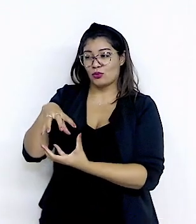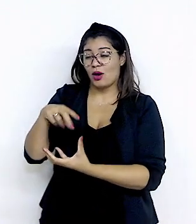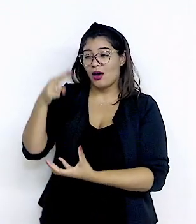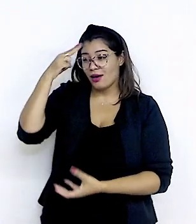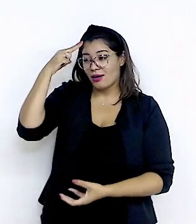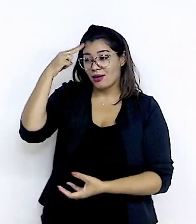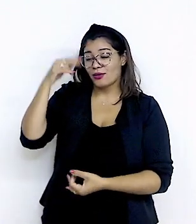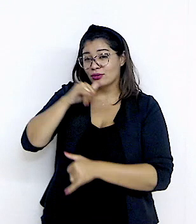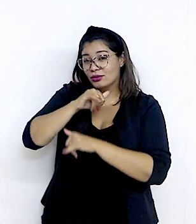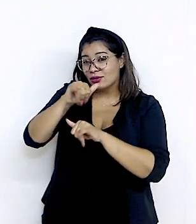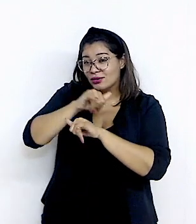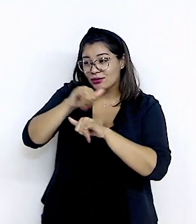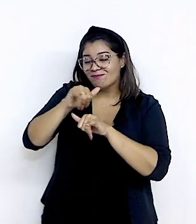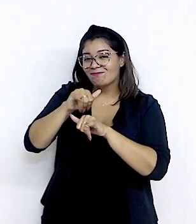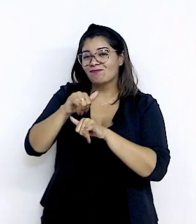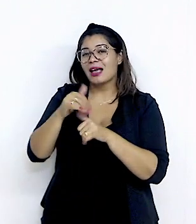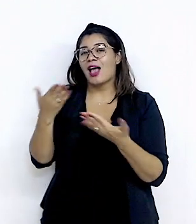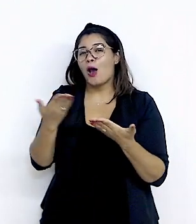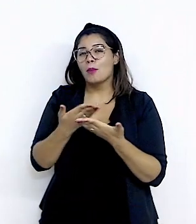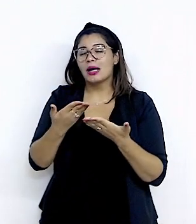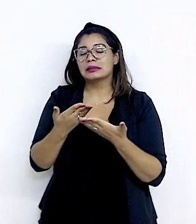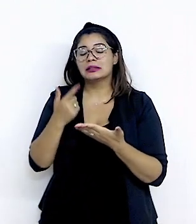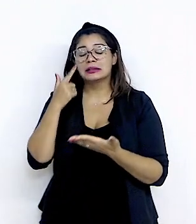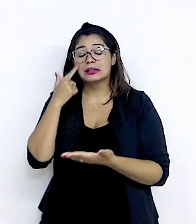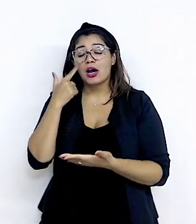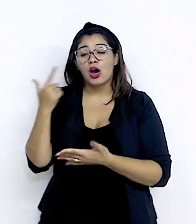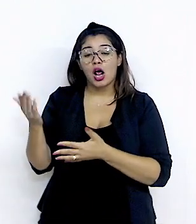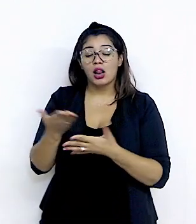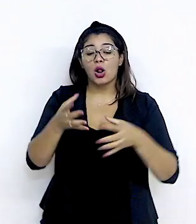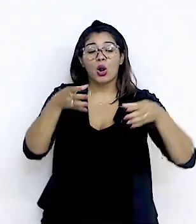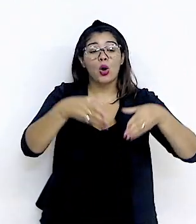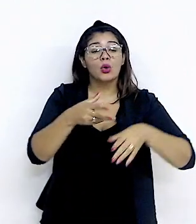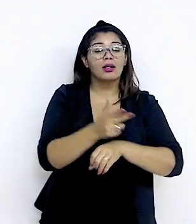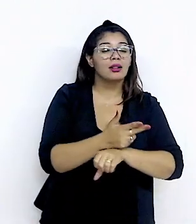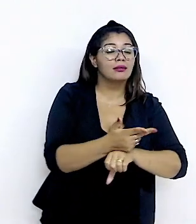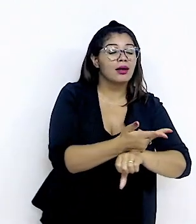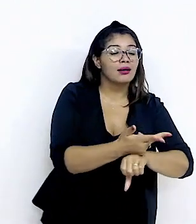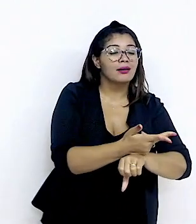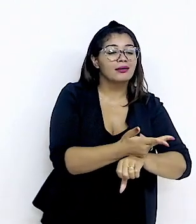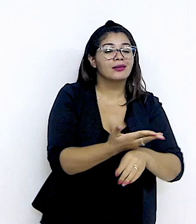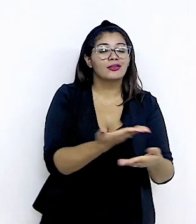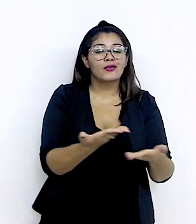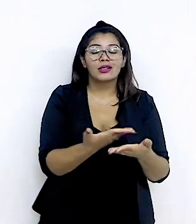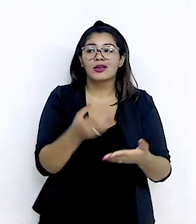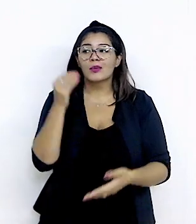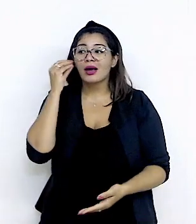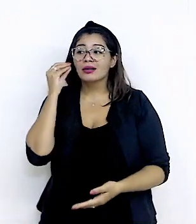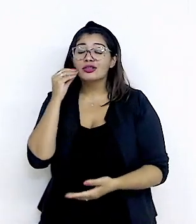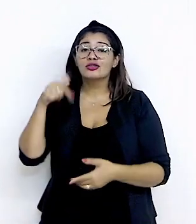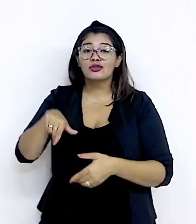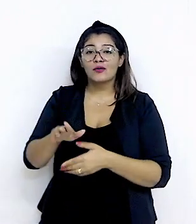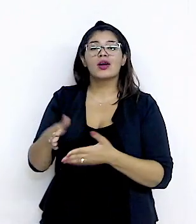países árabes Eu diria que é o momento de se observar a localização dos Emirados A localização de